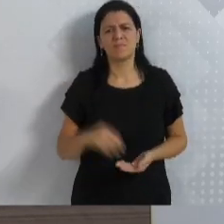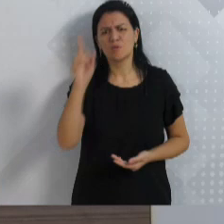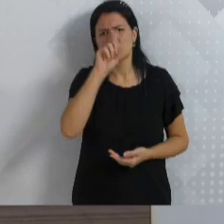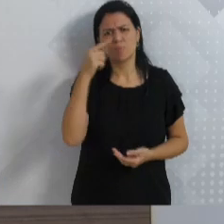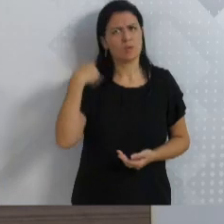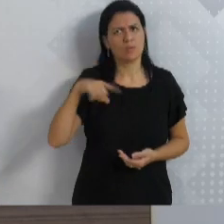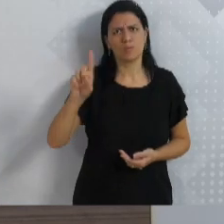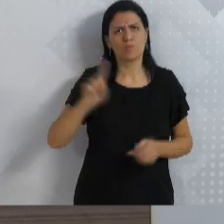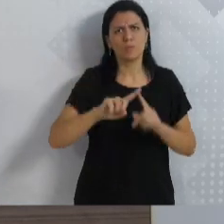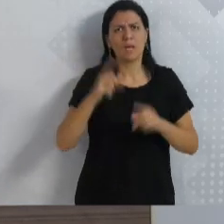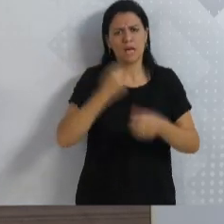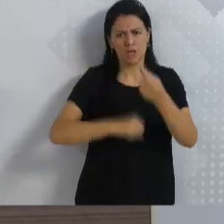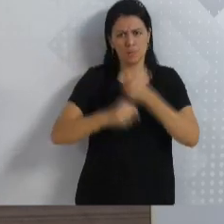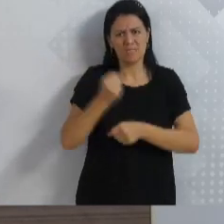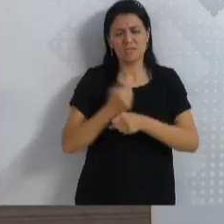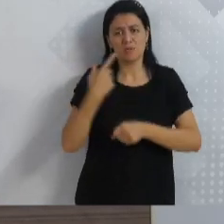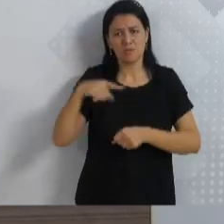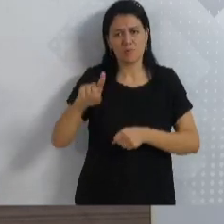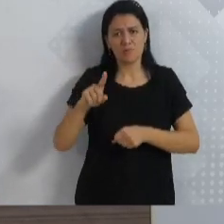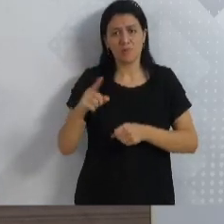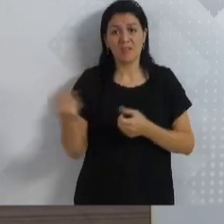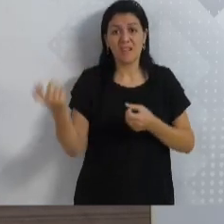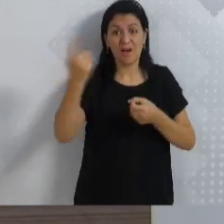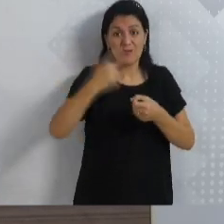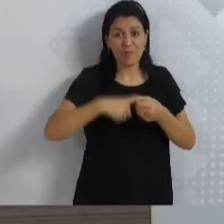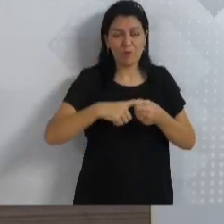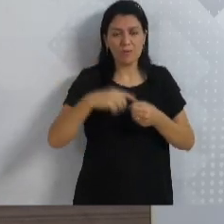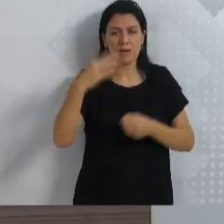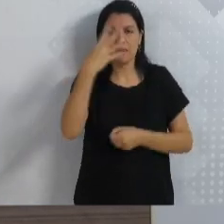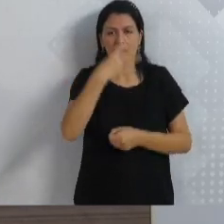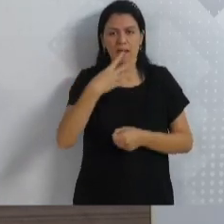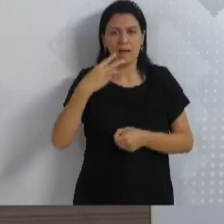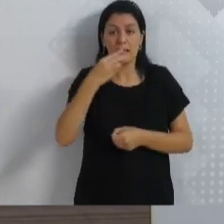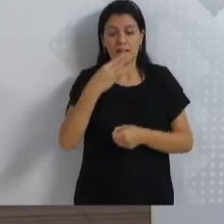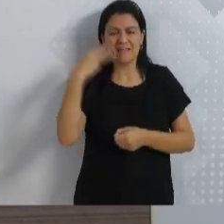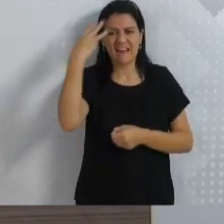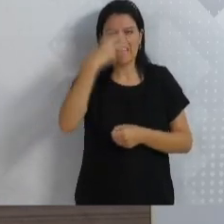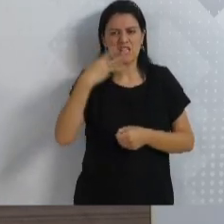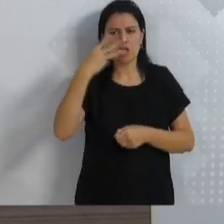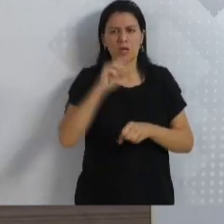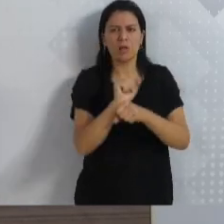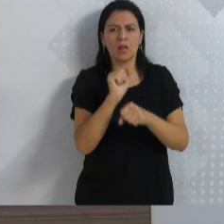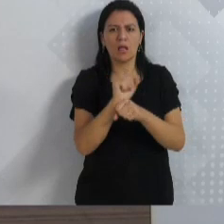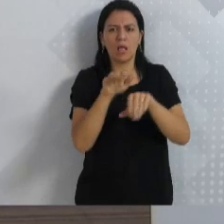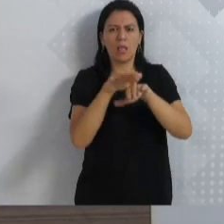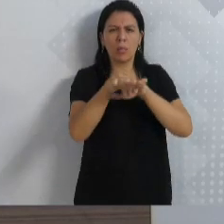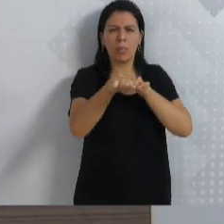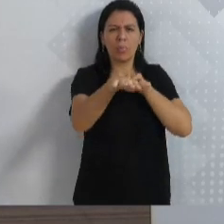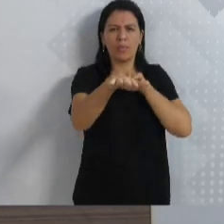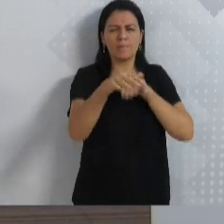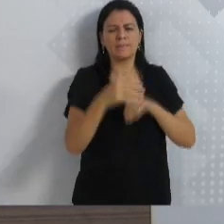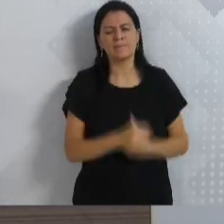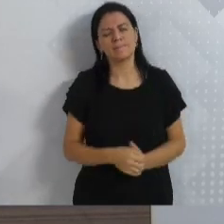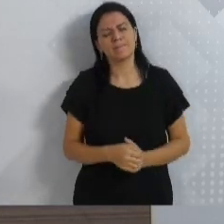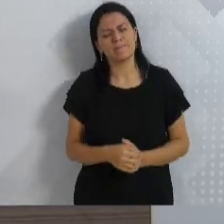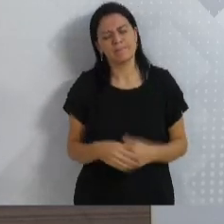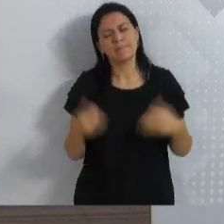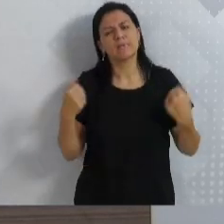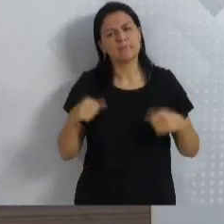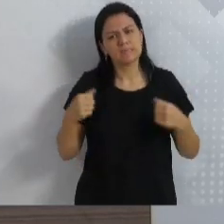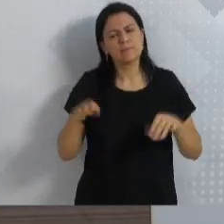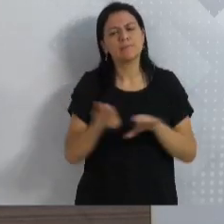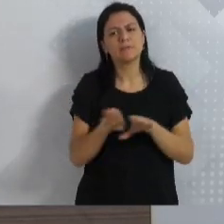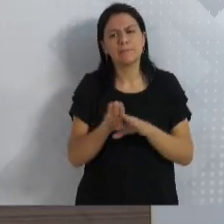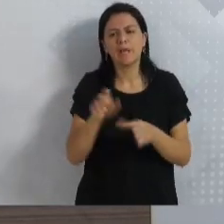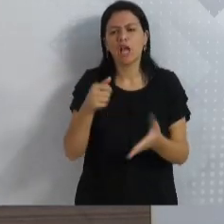todos os jogos. Eu peguei uma fila de volta de três horas até Blumenau, depois que eu saí do jogo do metropolitano. Precisamos também dar andamento e